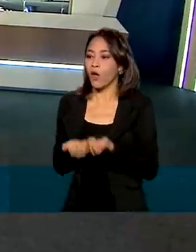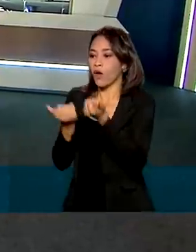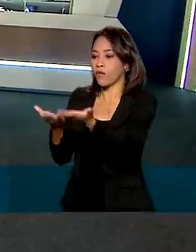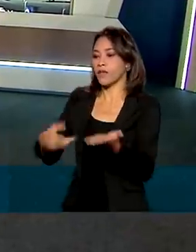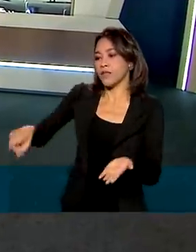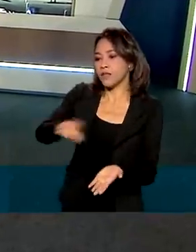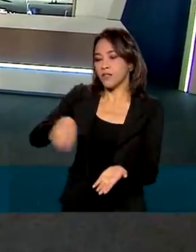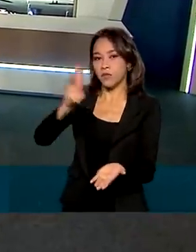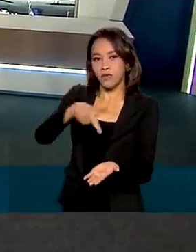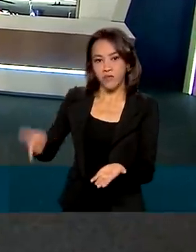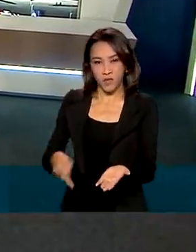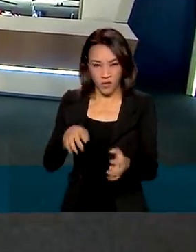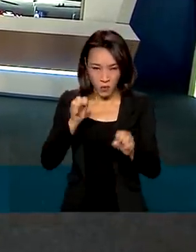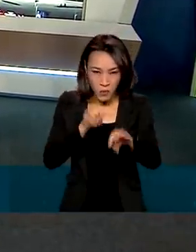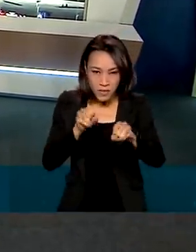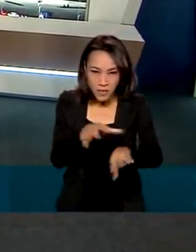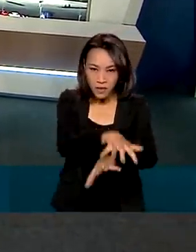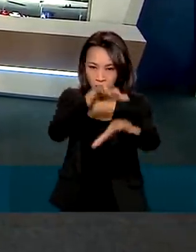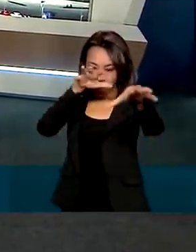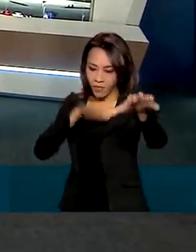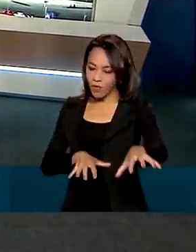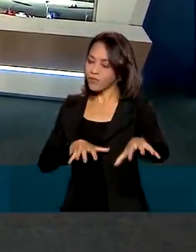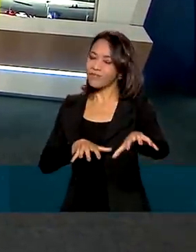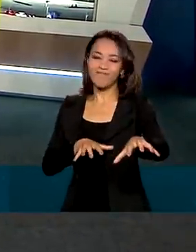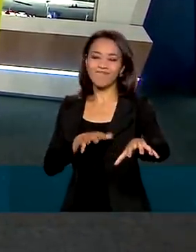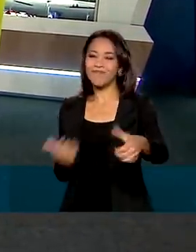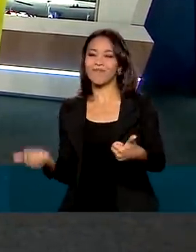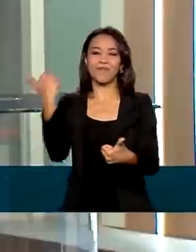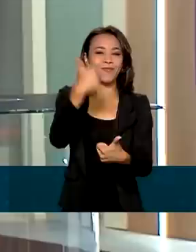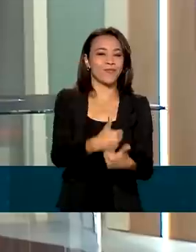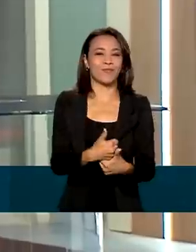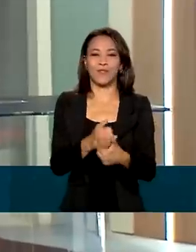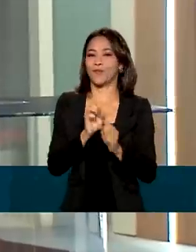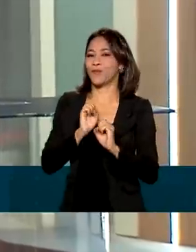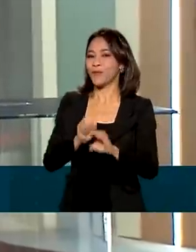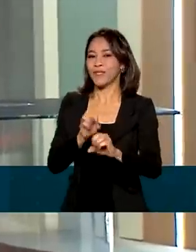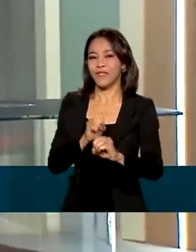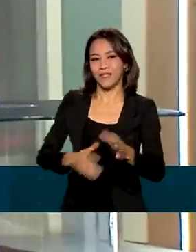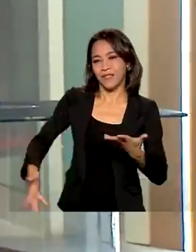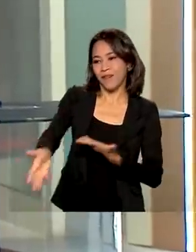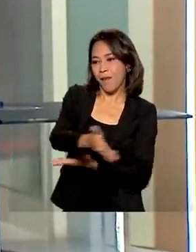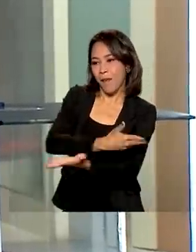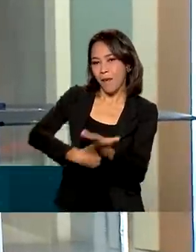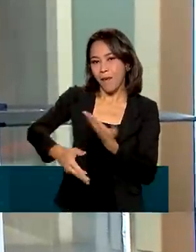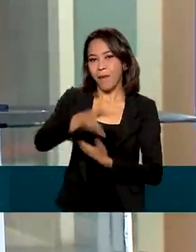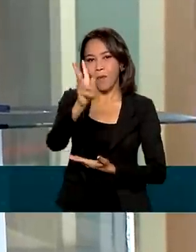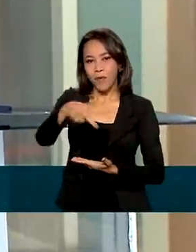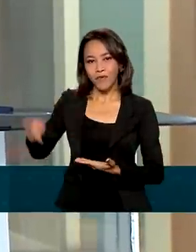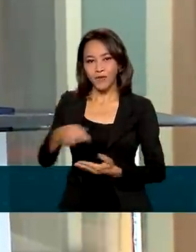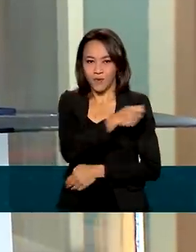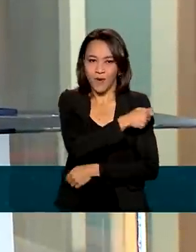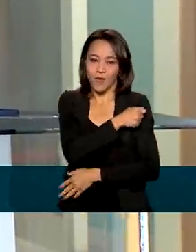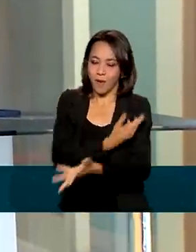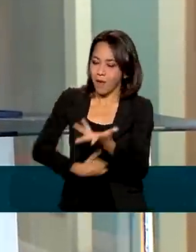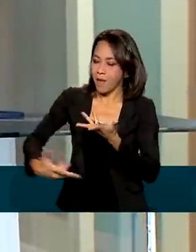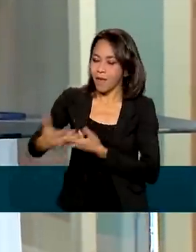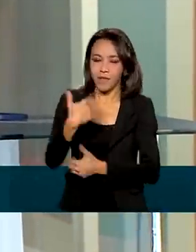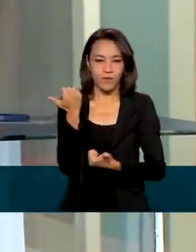não substitui a interação aluno-professor. A presença do professor é